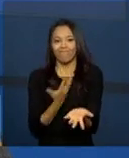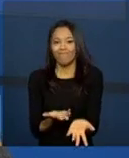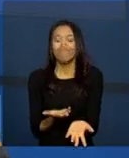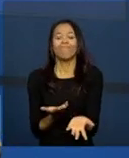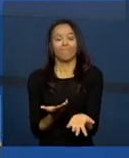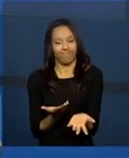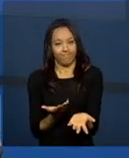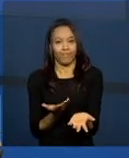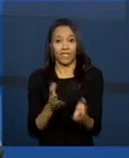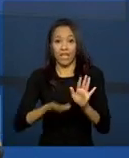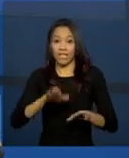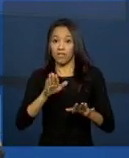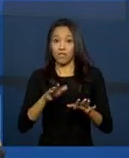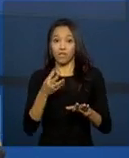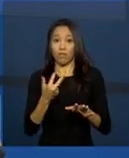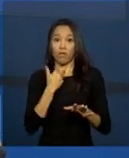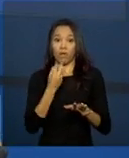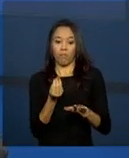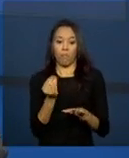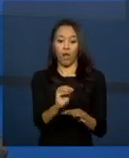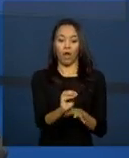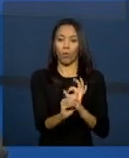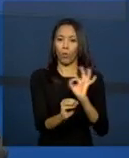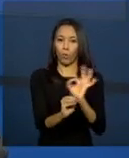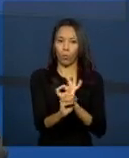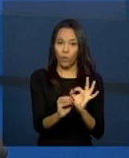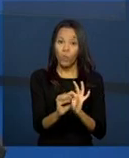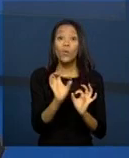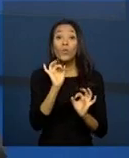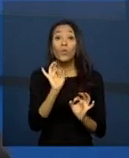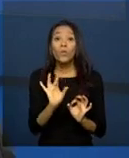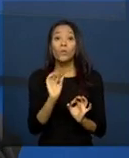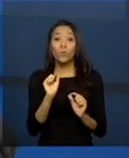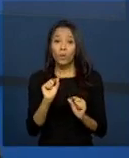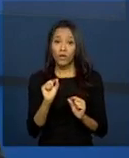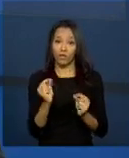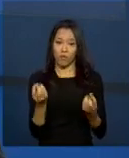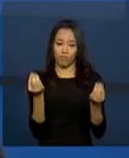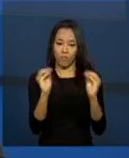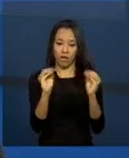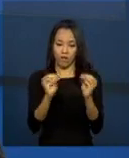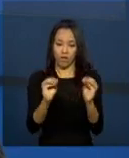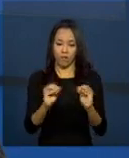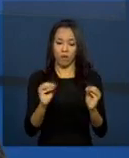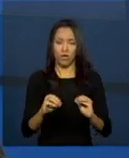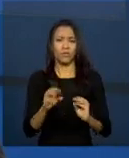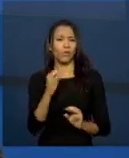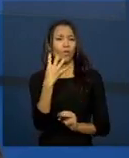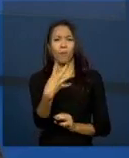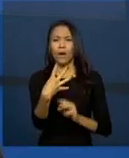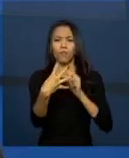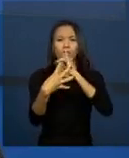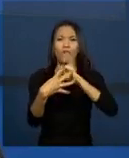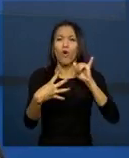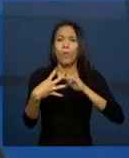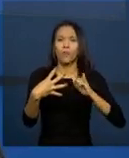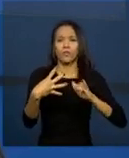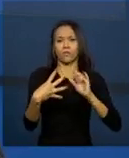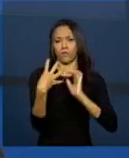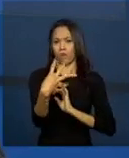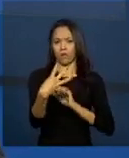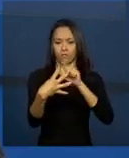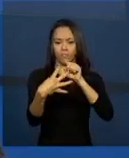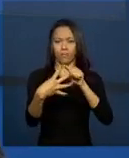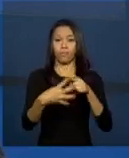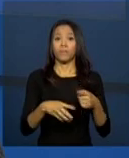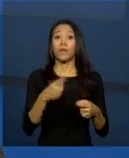momento, constar nesse prontuário eletrônico. O que vai ser registrado? São, basicamente, quatro informações. A primeira delas é